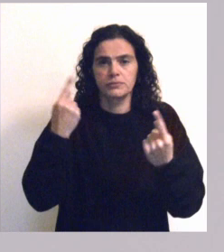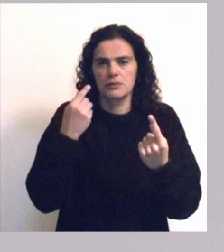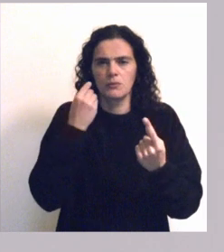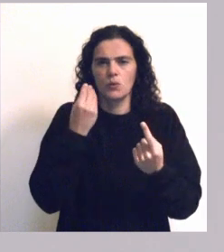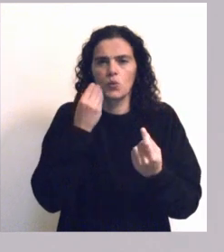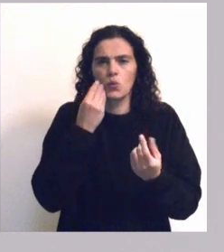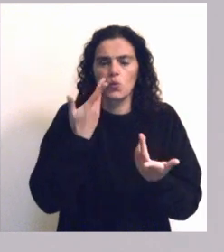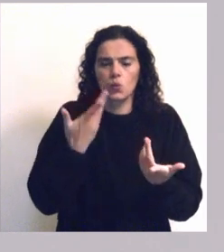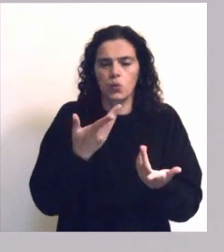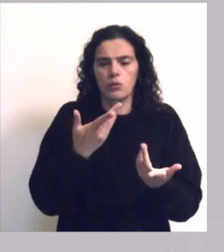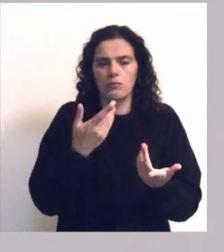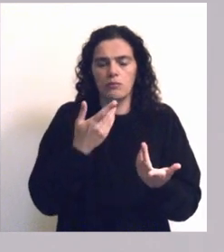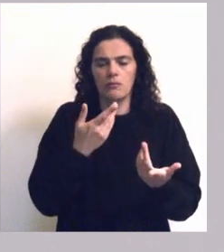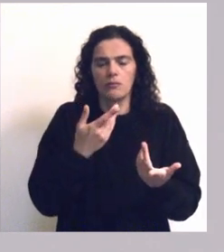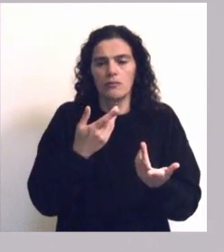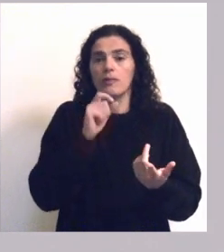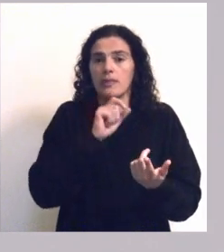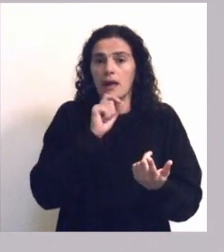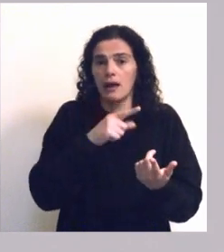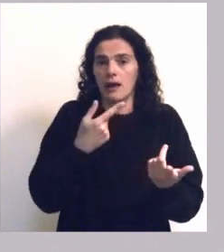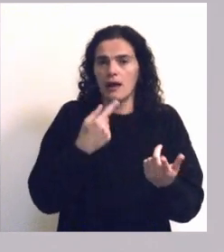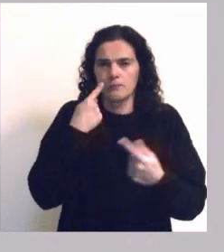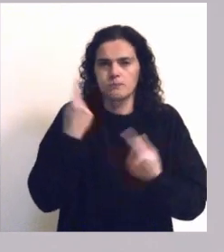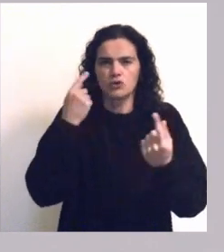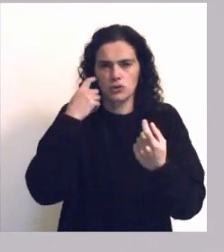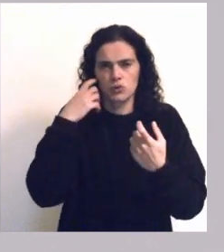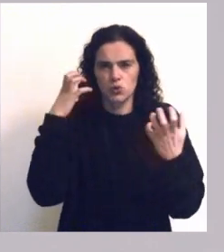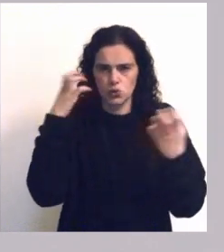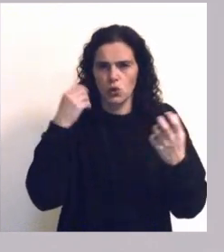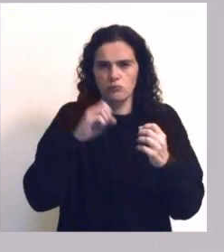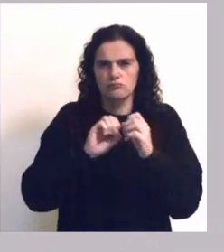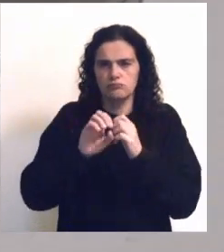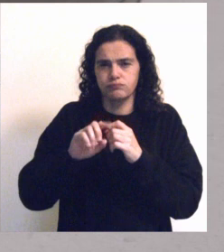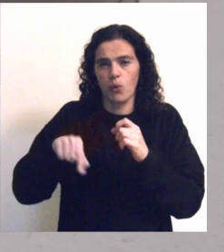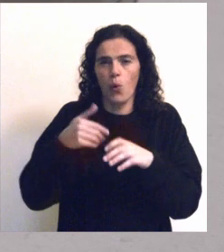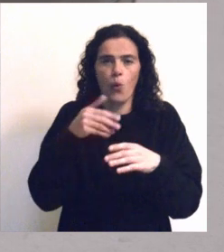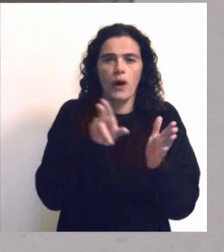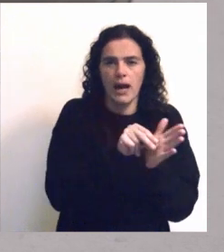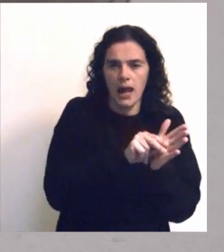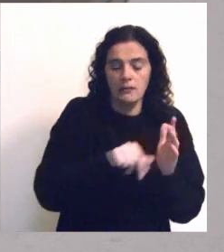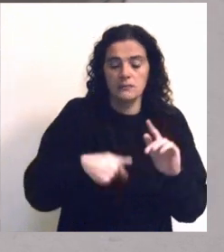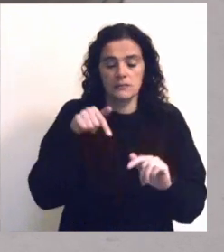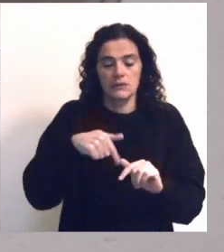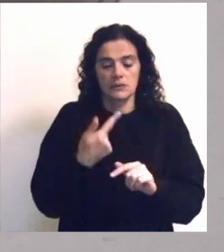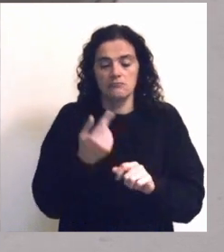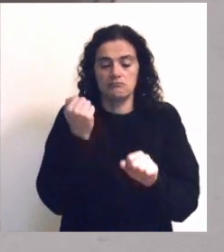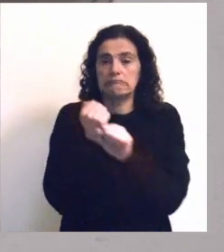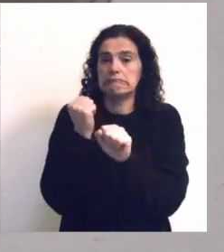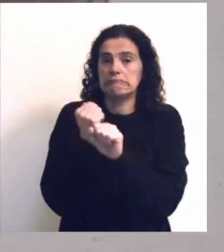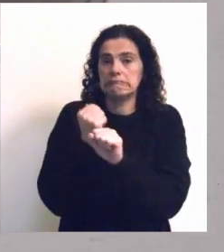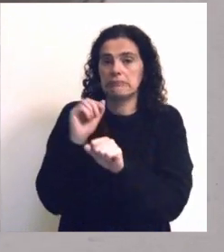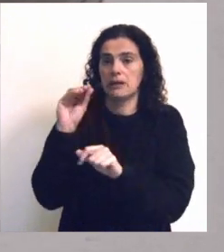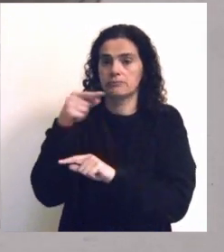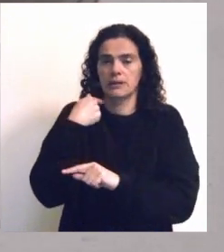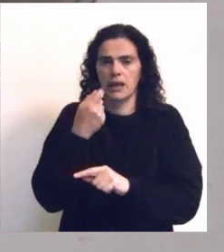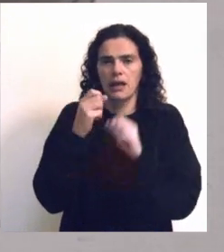representam dispositivos que produzem o que emitem som, o que o armazenam. Esta é uma peça que